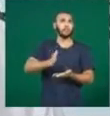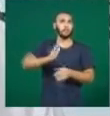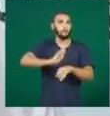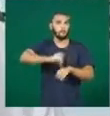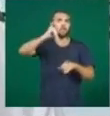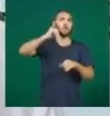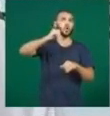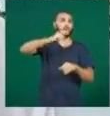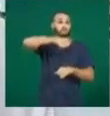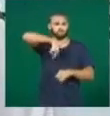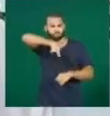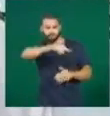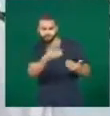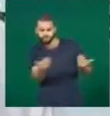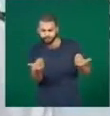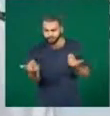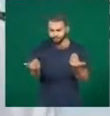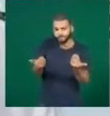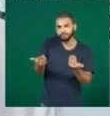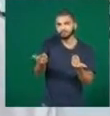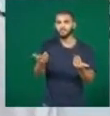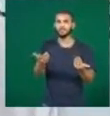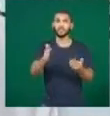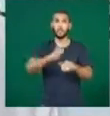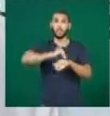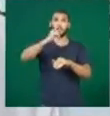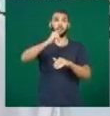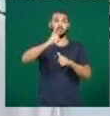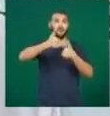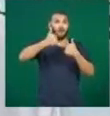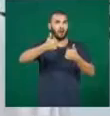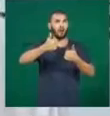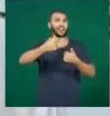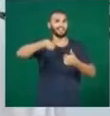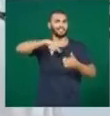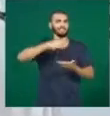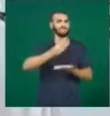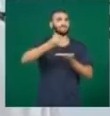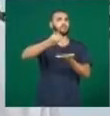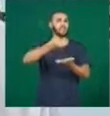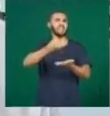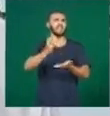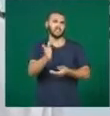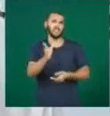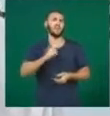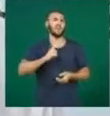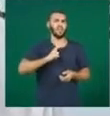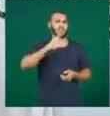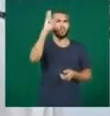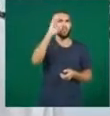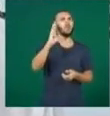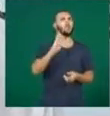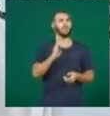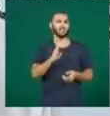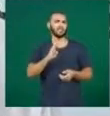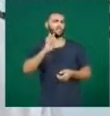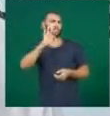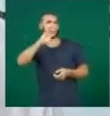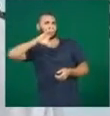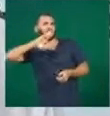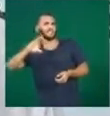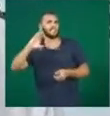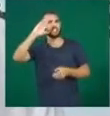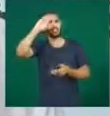nacionais, em teses, dissertações, que são o caso do Estrito Censo. E é a primeira vez que nós estamos